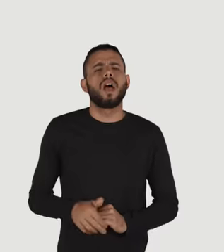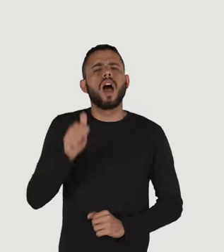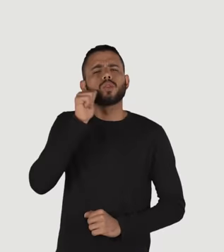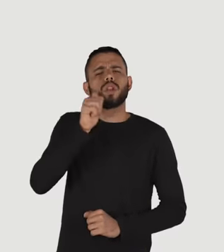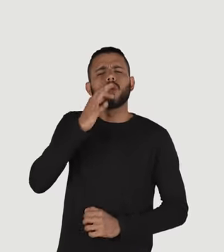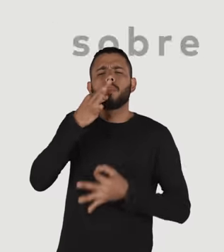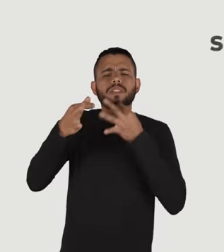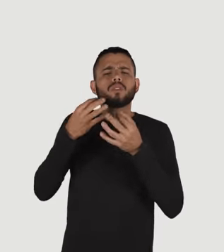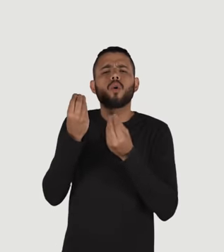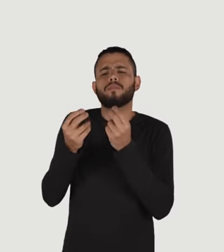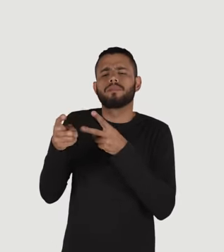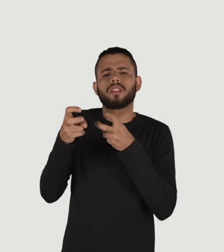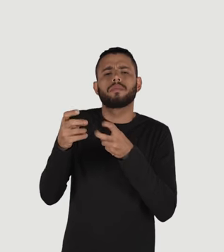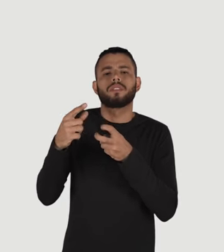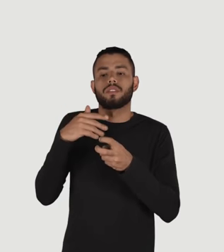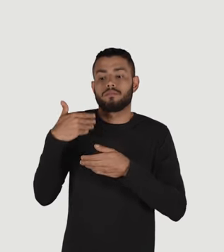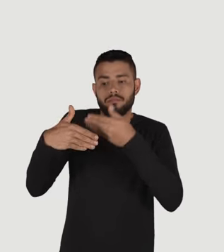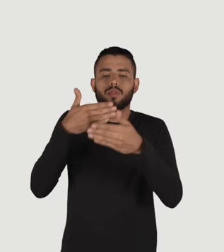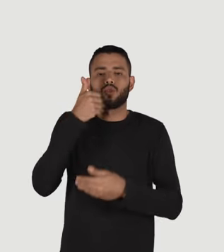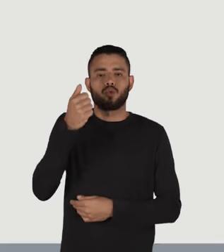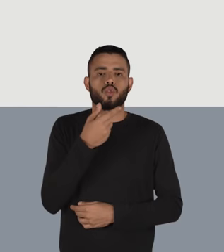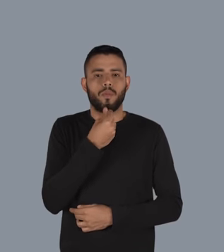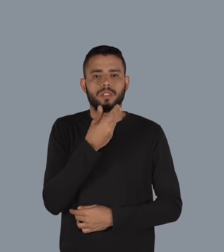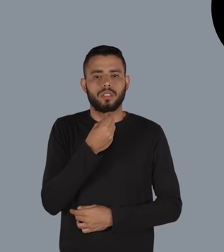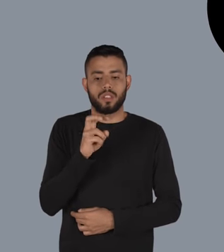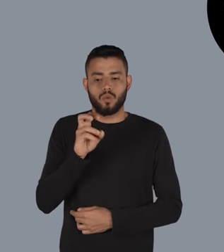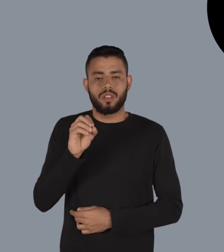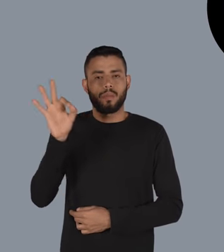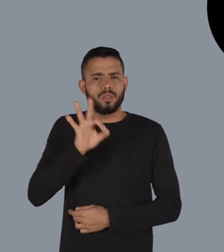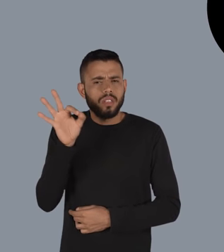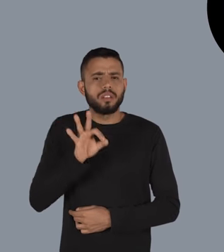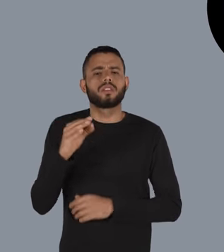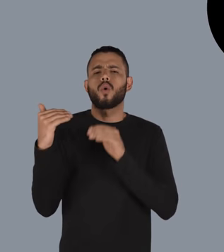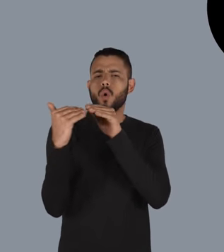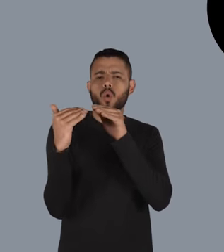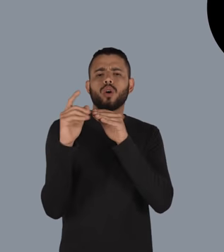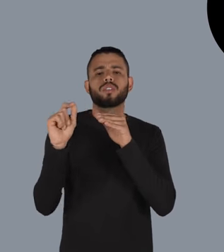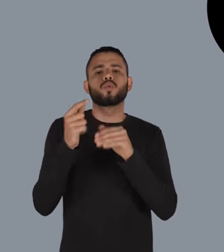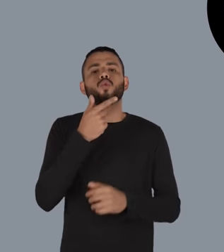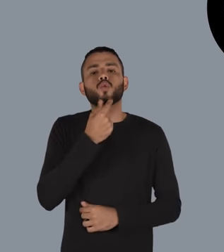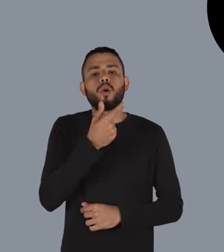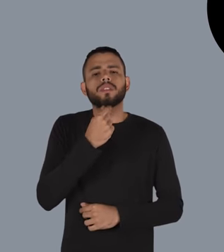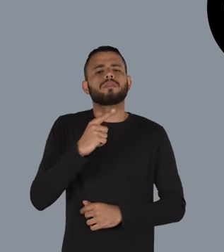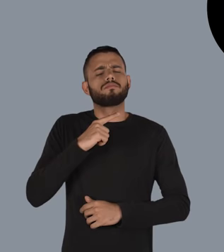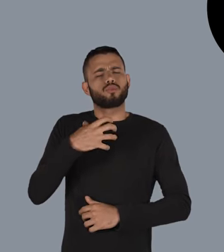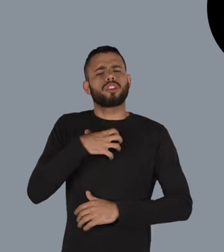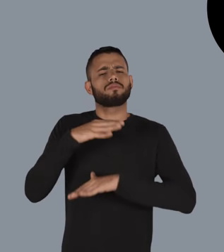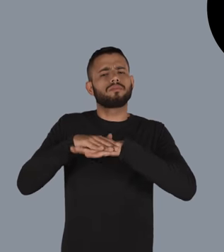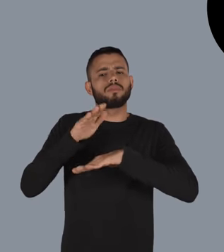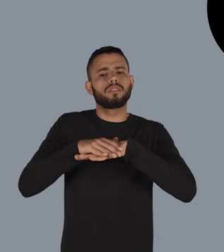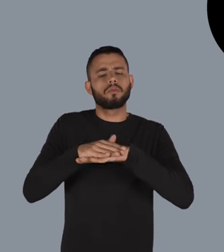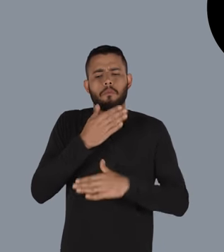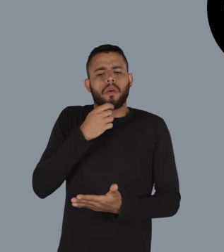qual a percepção das mulheres sobre o progresso dos homens 50% das mulheres concordam em algum nível que os homens estão